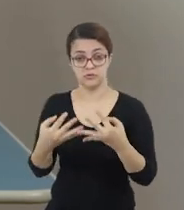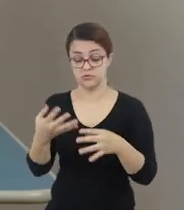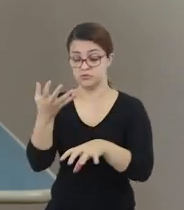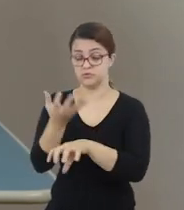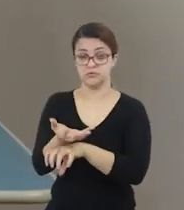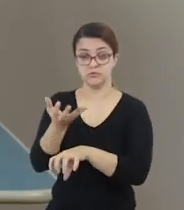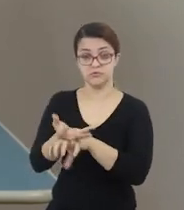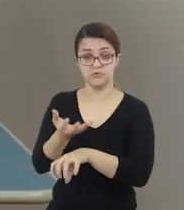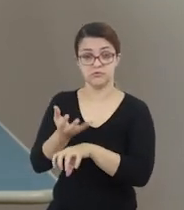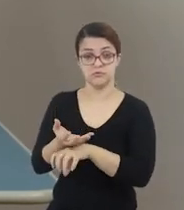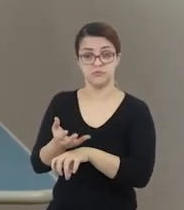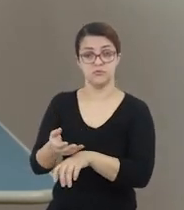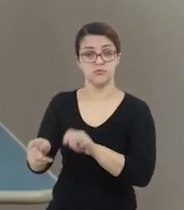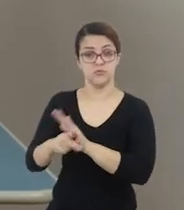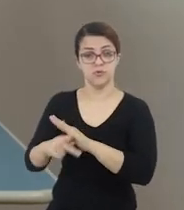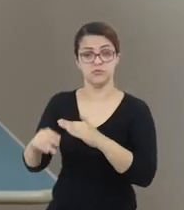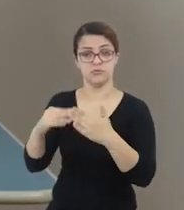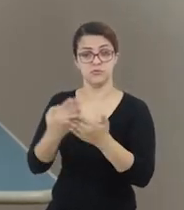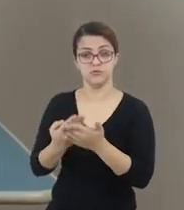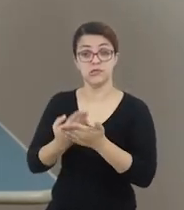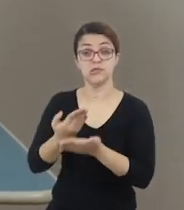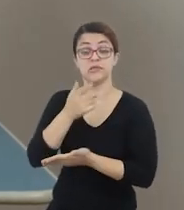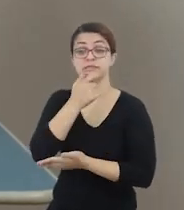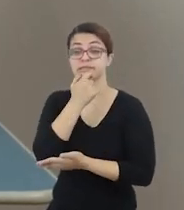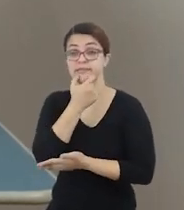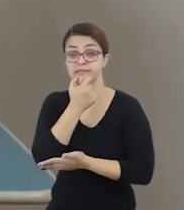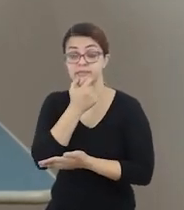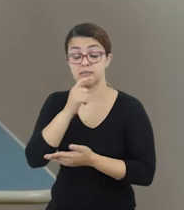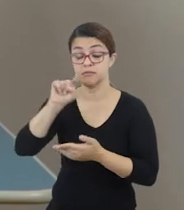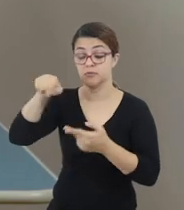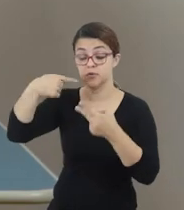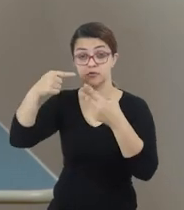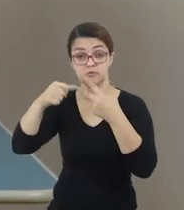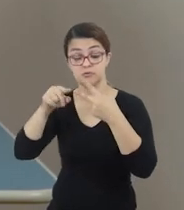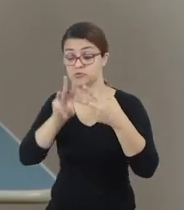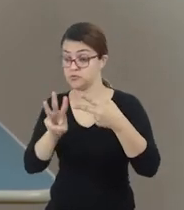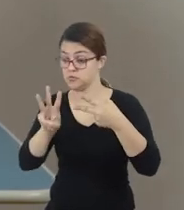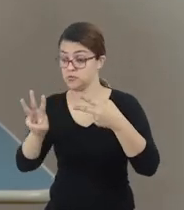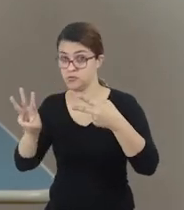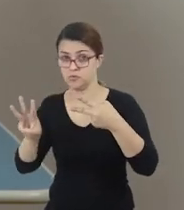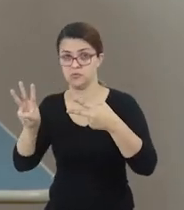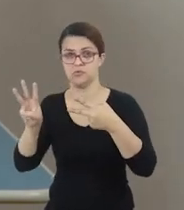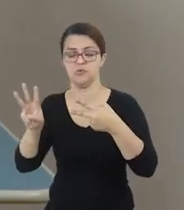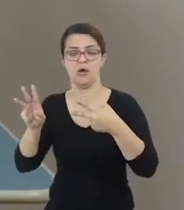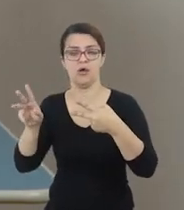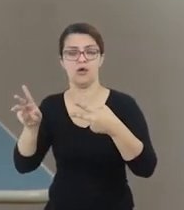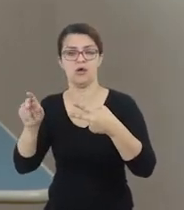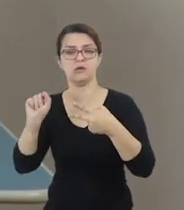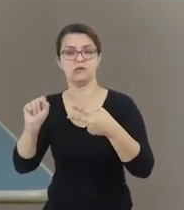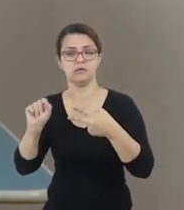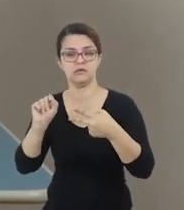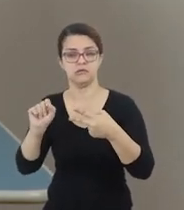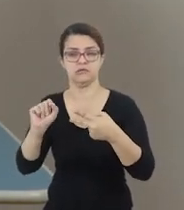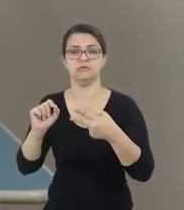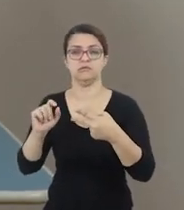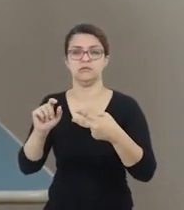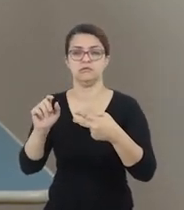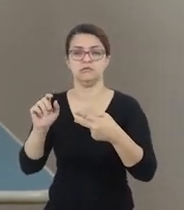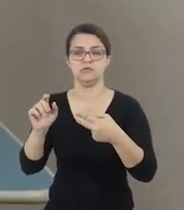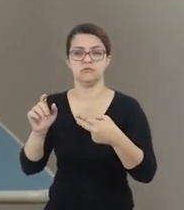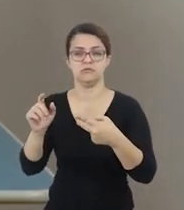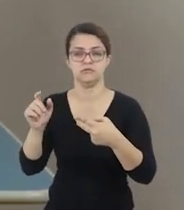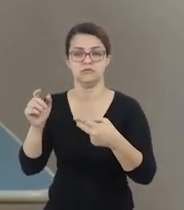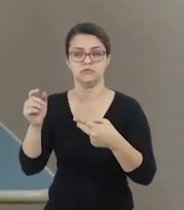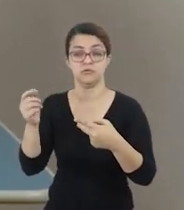as matérias escolares e como se pronuncia. E deixei um segundo link que tem alguns áudios muito legais para vocês treinarem a